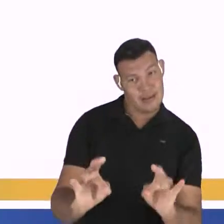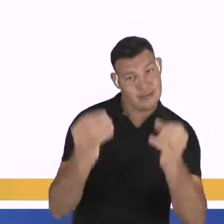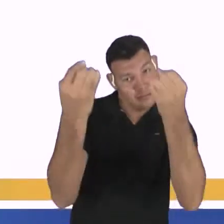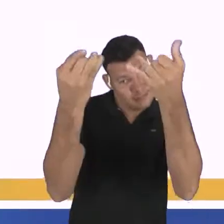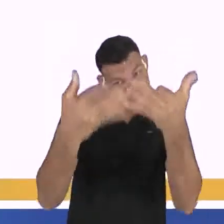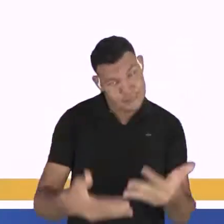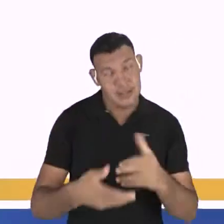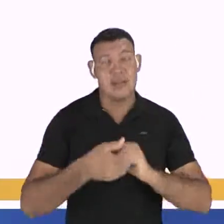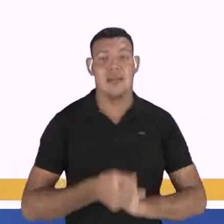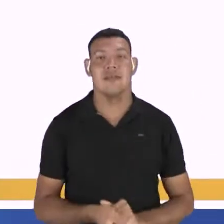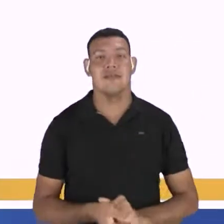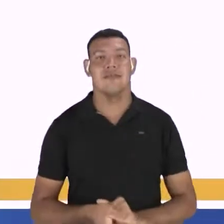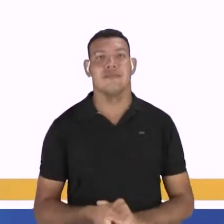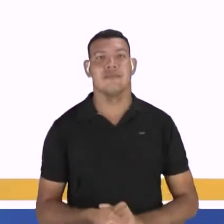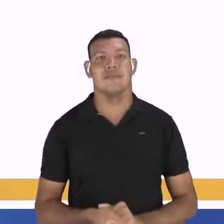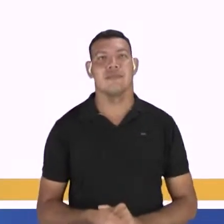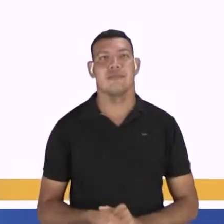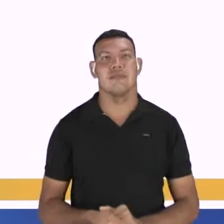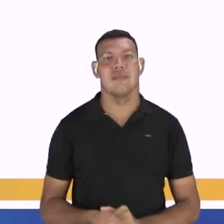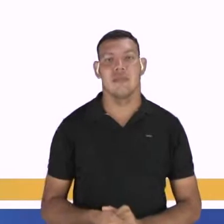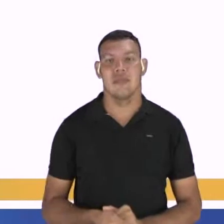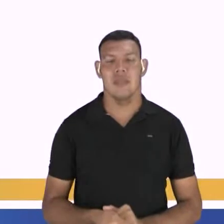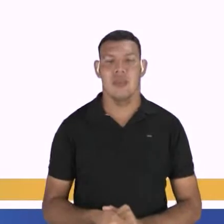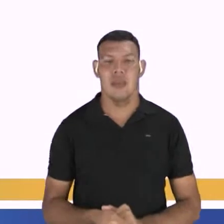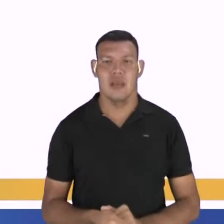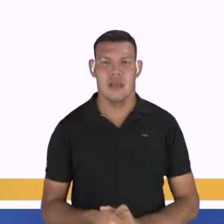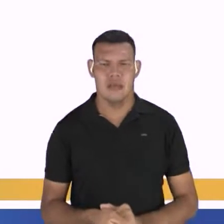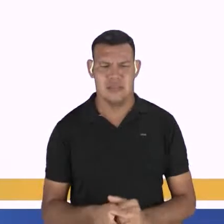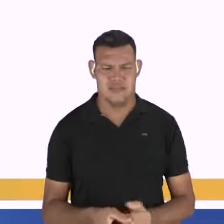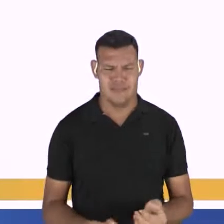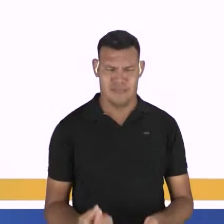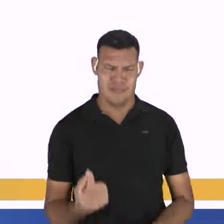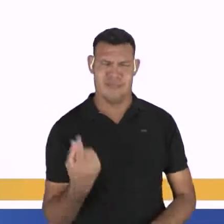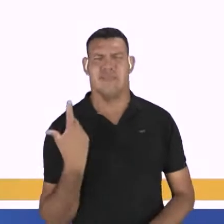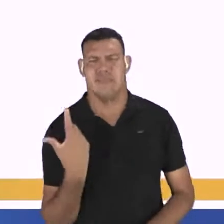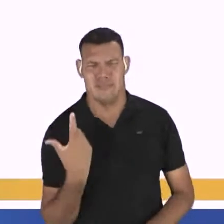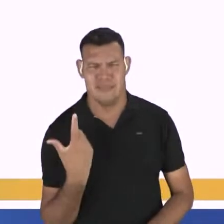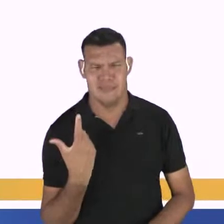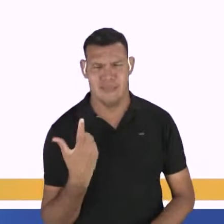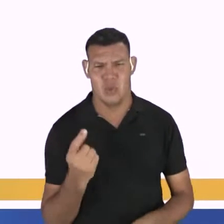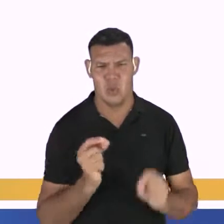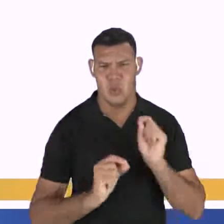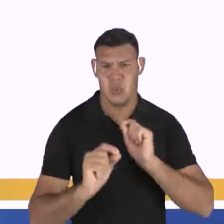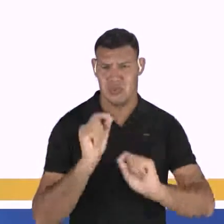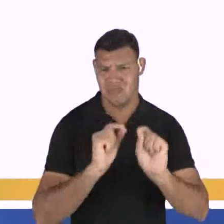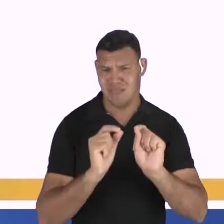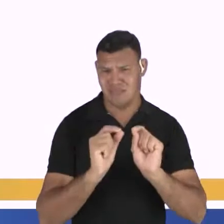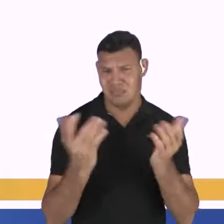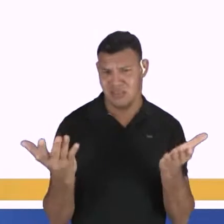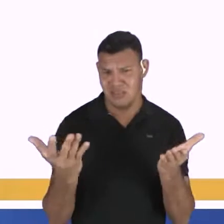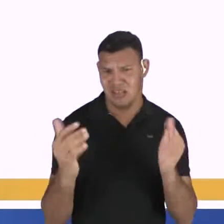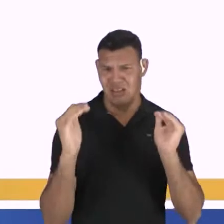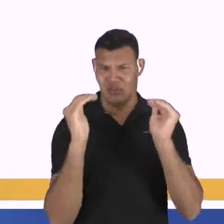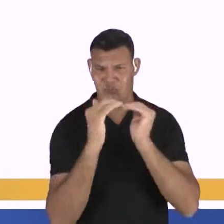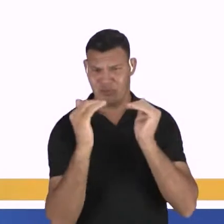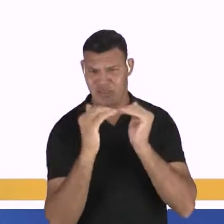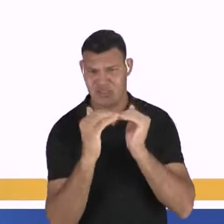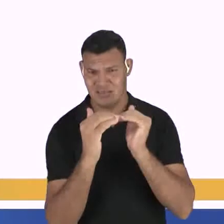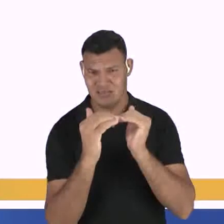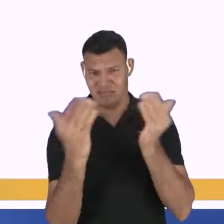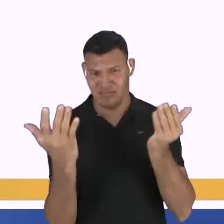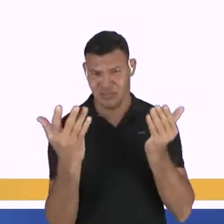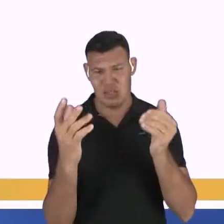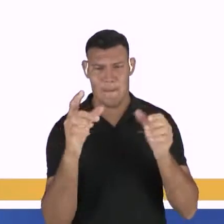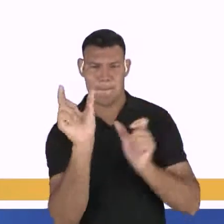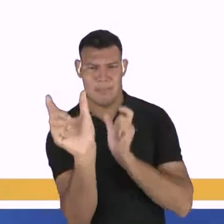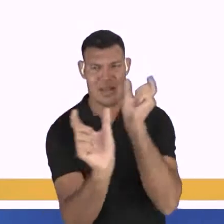da canção. Vejam como causa estranhamento a presença não usual da concordância entre algumas